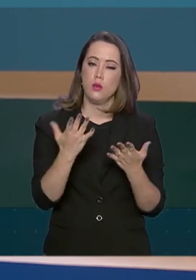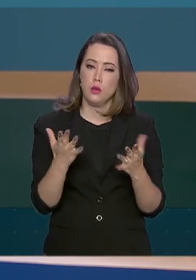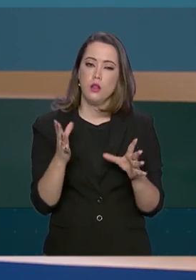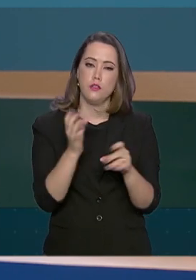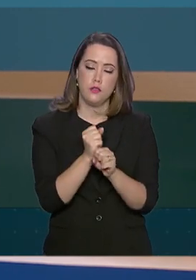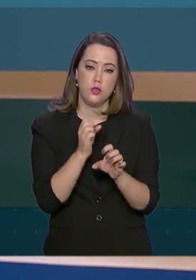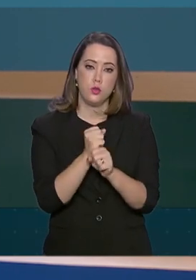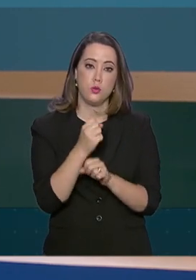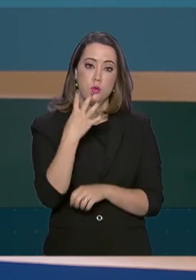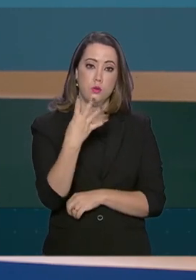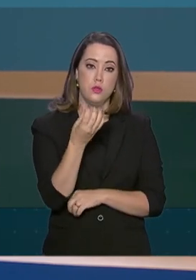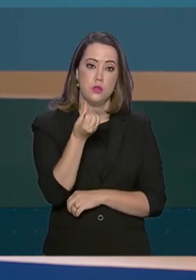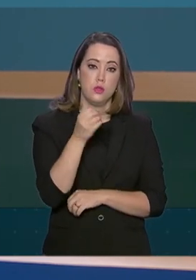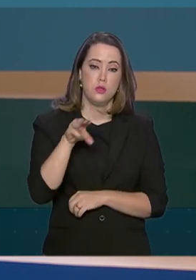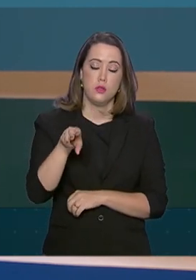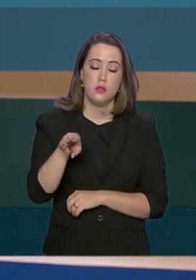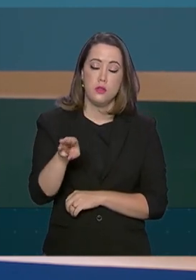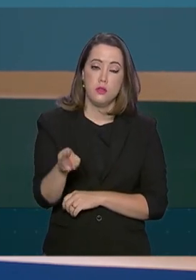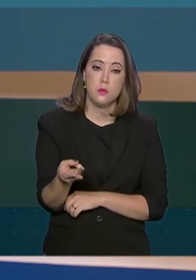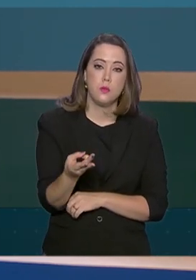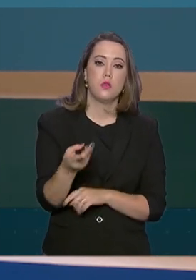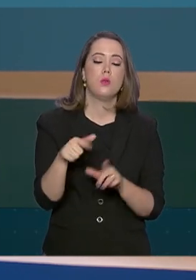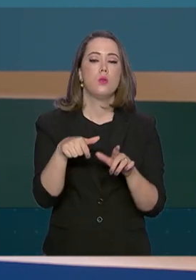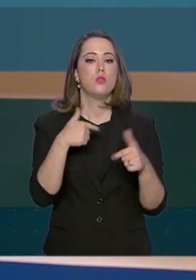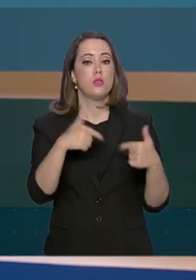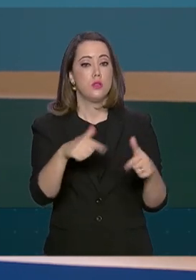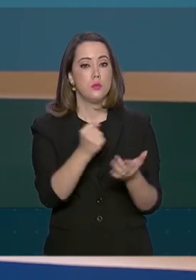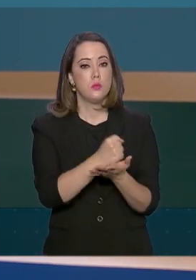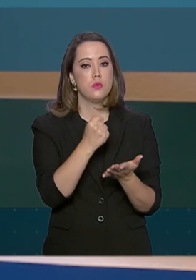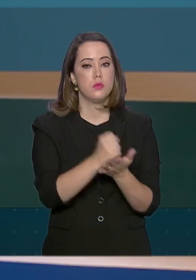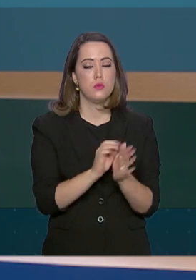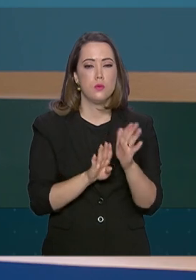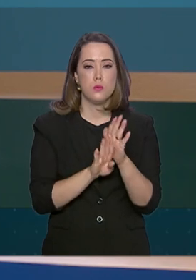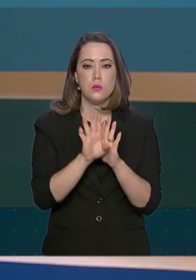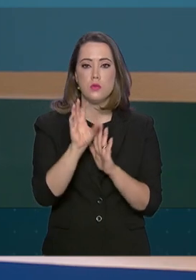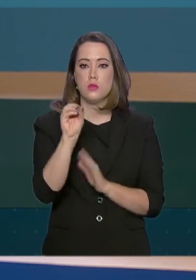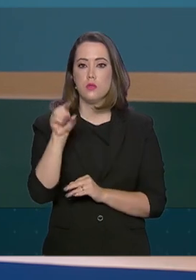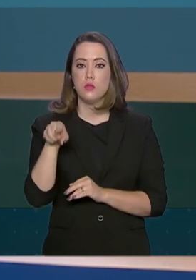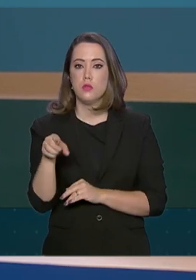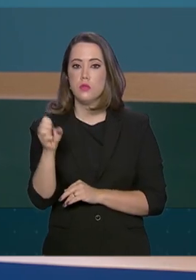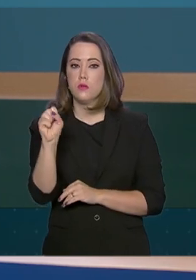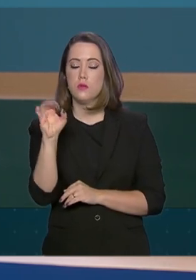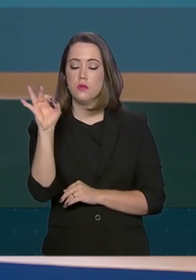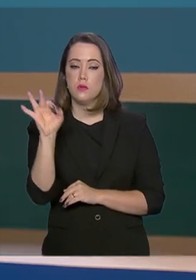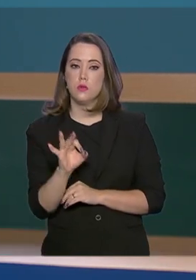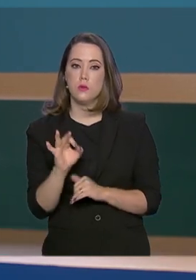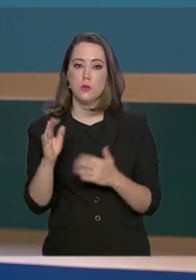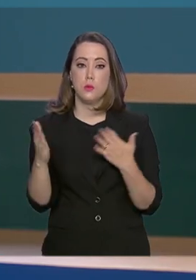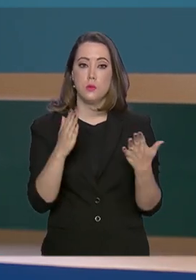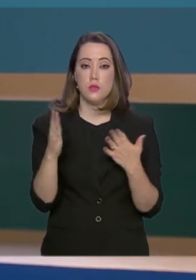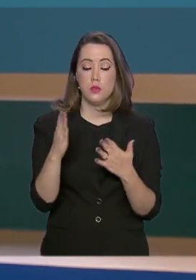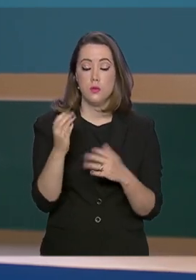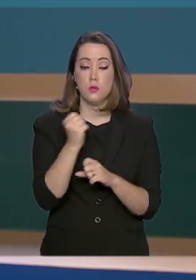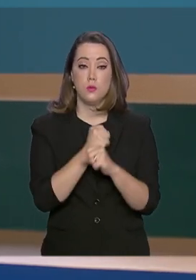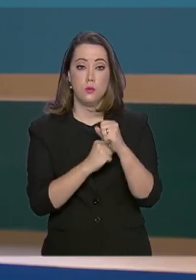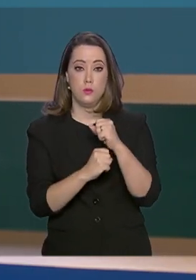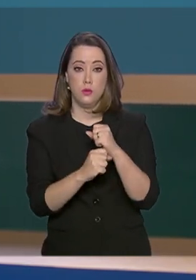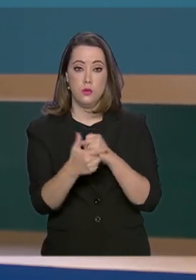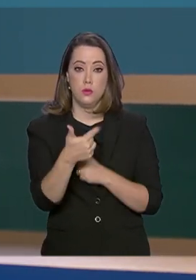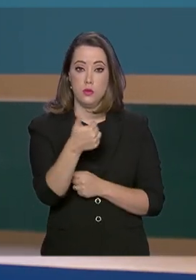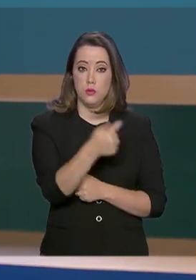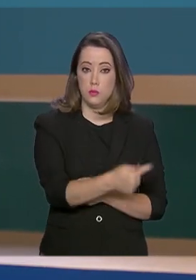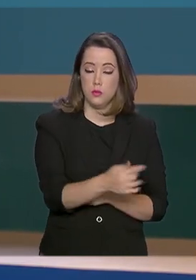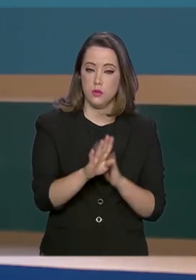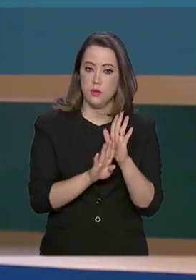46 milhões de vínculos, um aumento de 0,8% em relação a 2017. Houve crescimento em